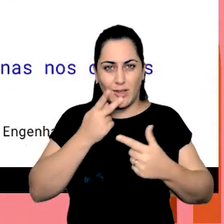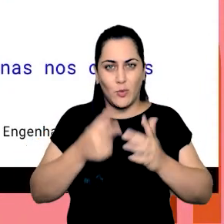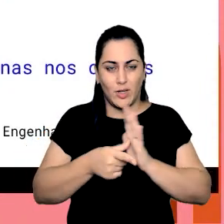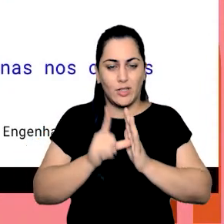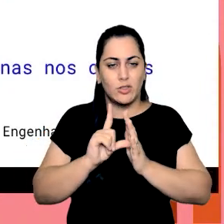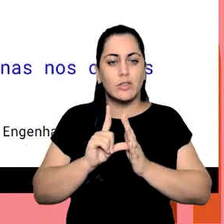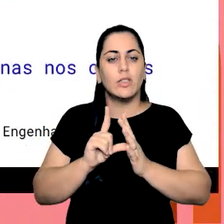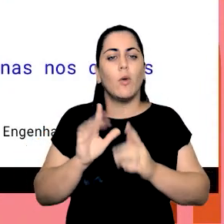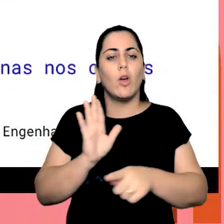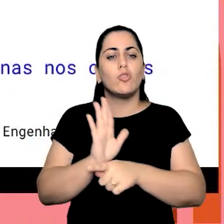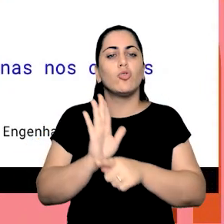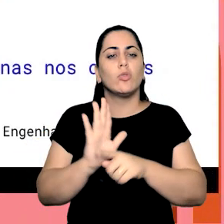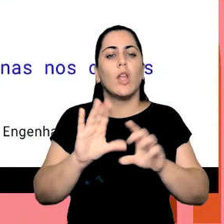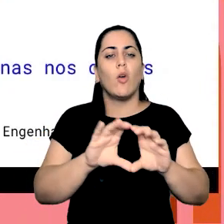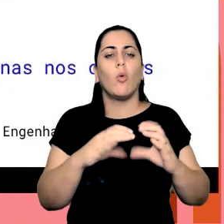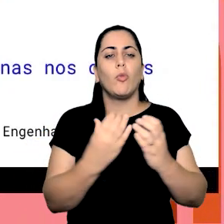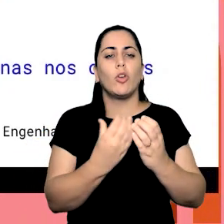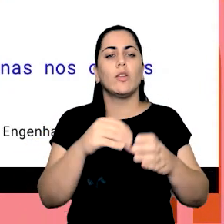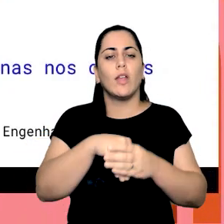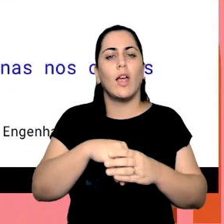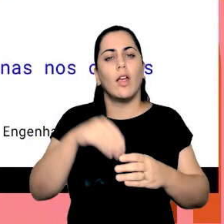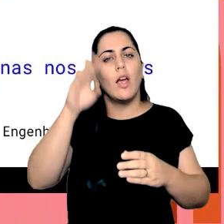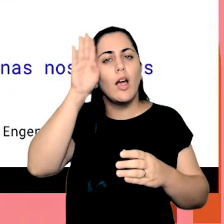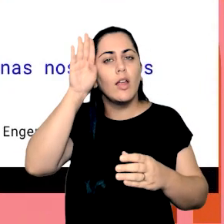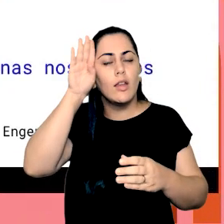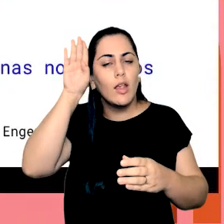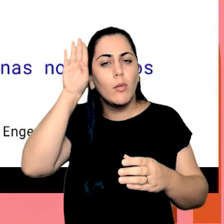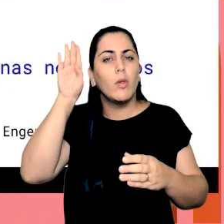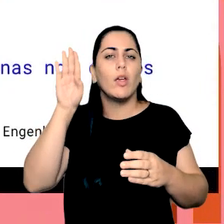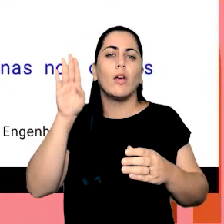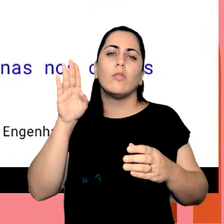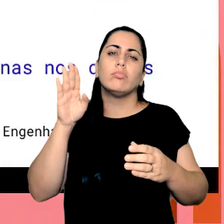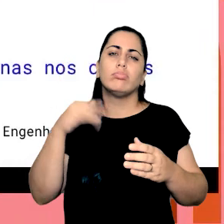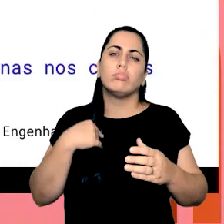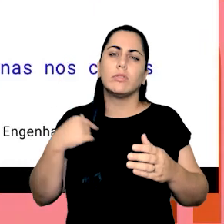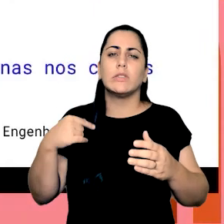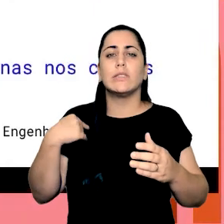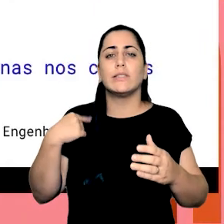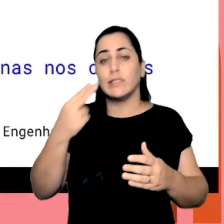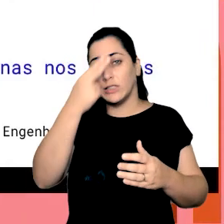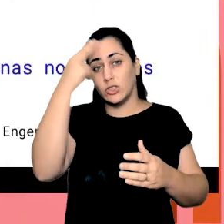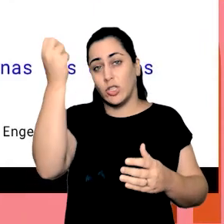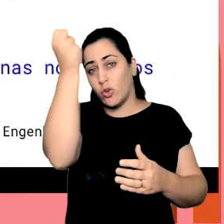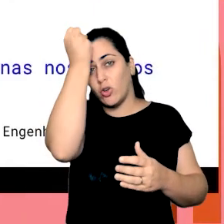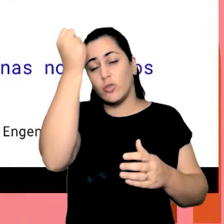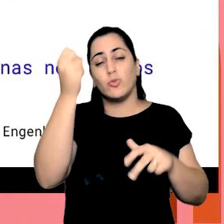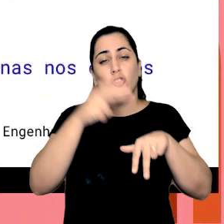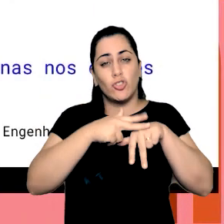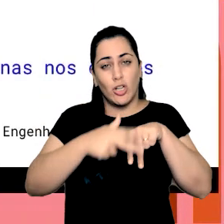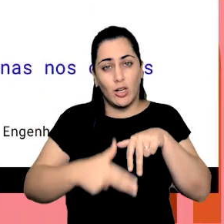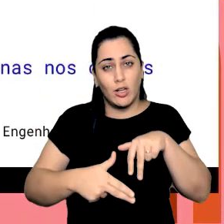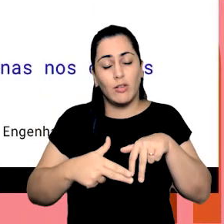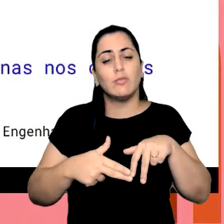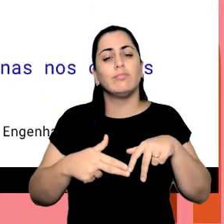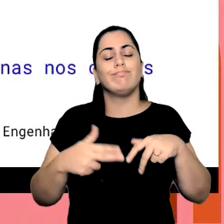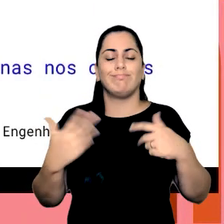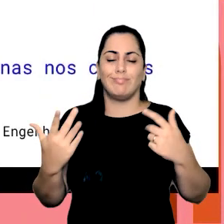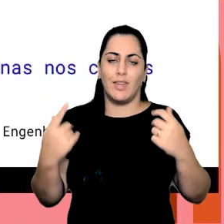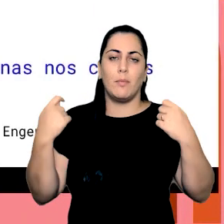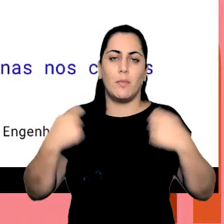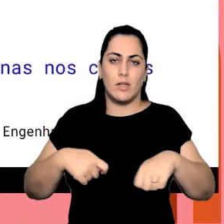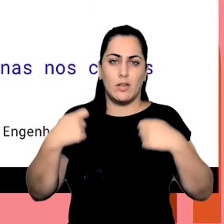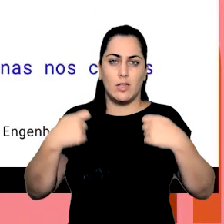sensibilizar a comunidade acadêmica sobre viés implícito e a construção de estereótipos de gênero precisamos